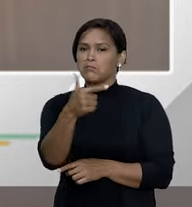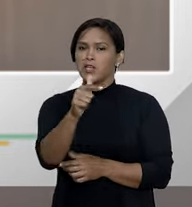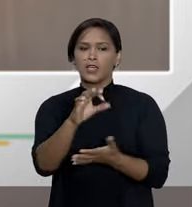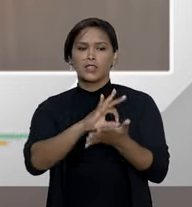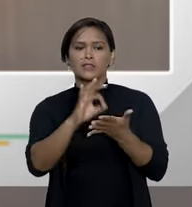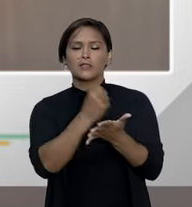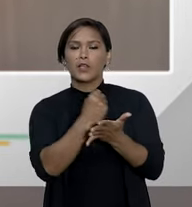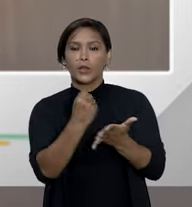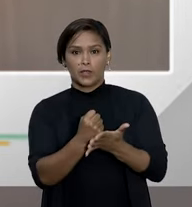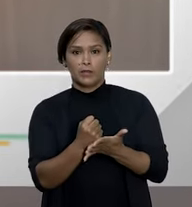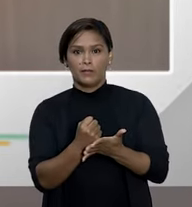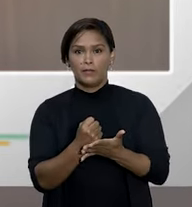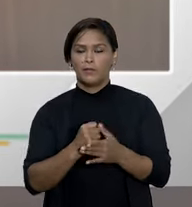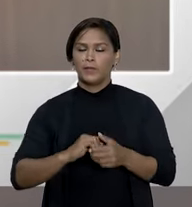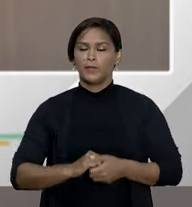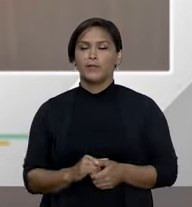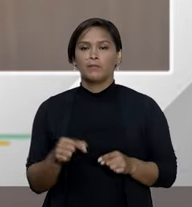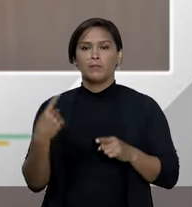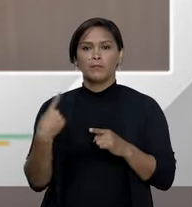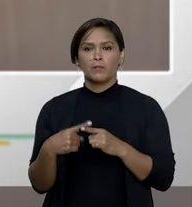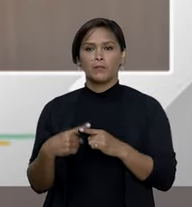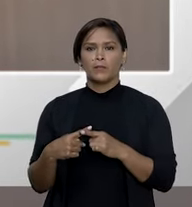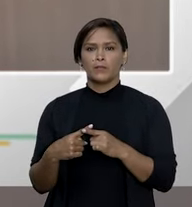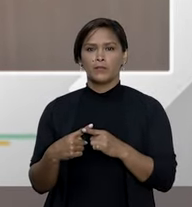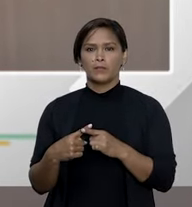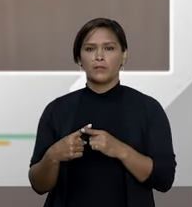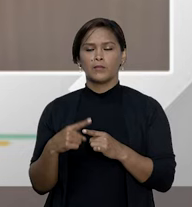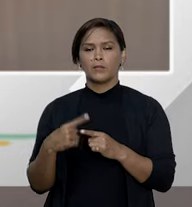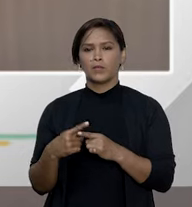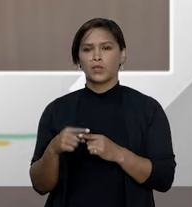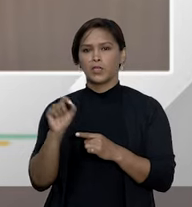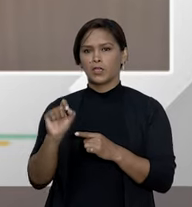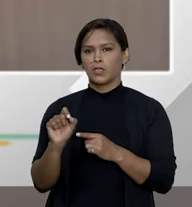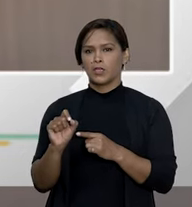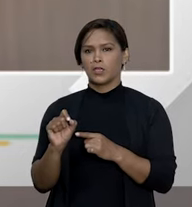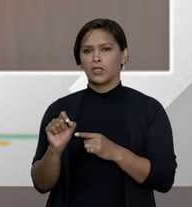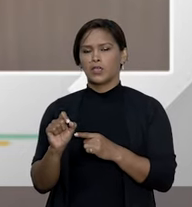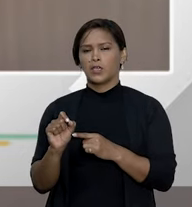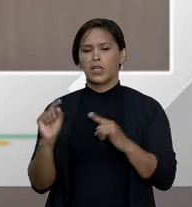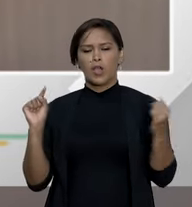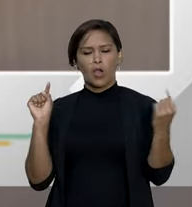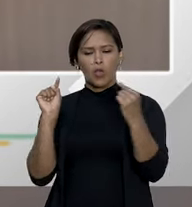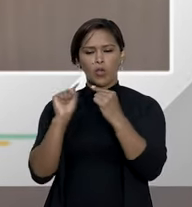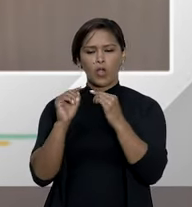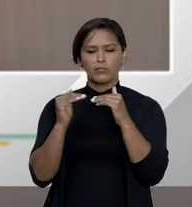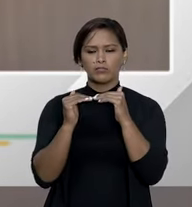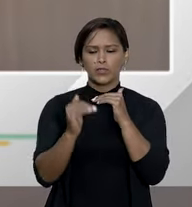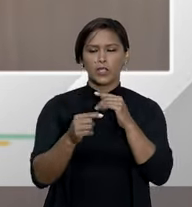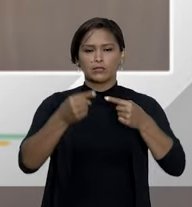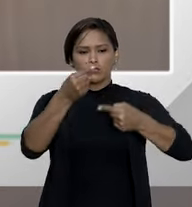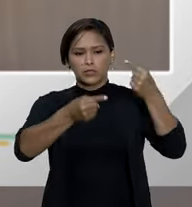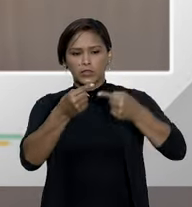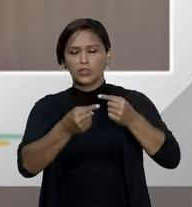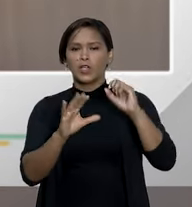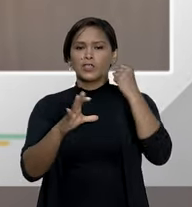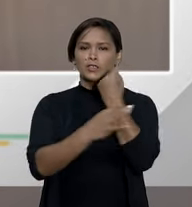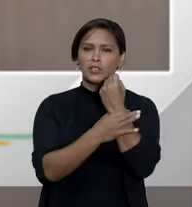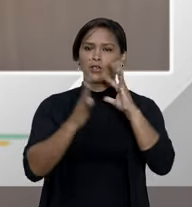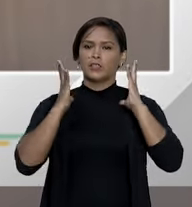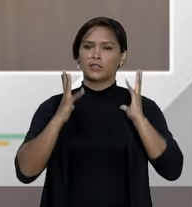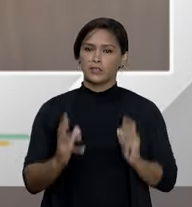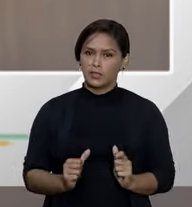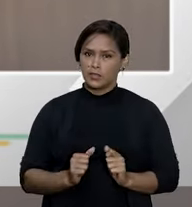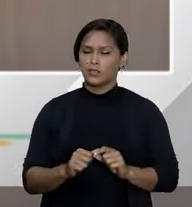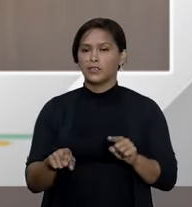registro na Anvisa porque é uma corrente que discute a segurança sanitária